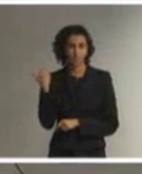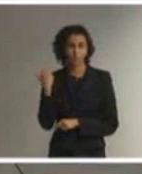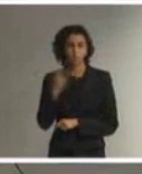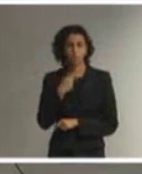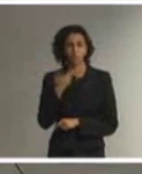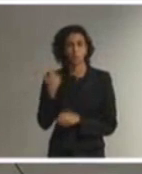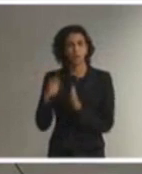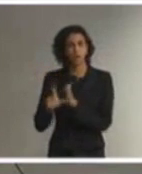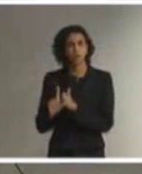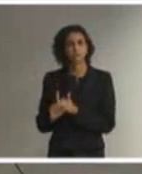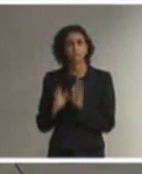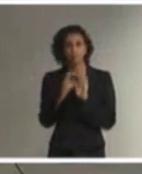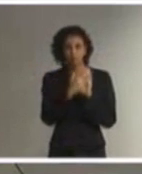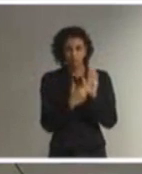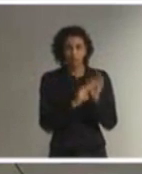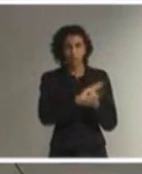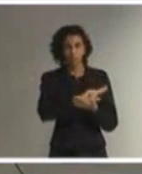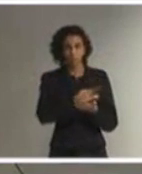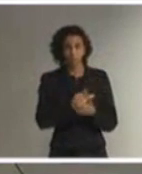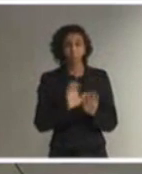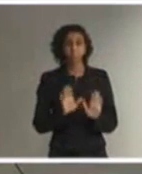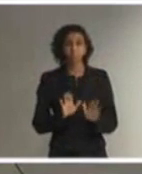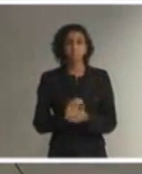normativas, vem